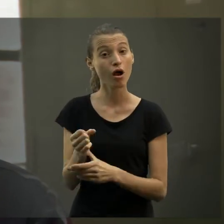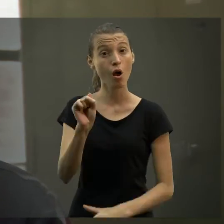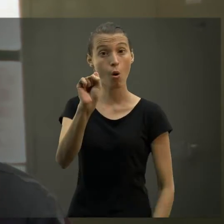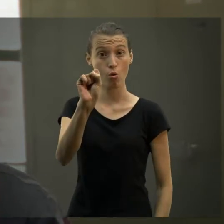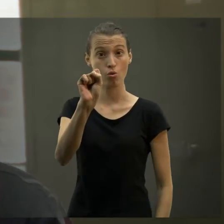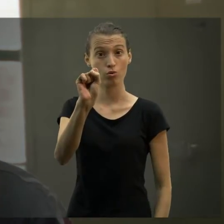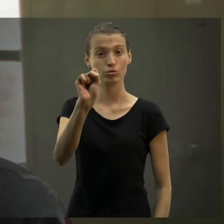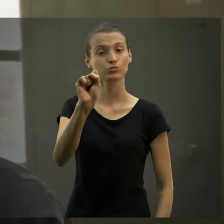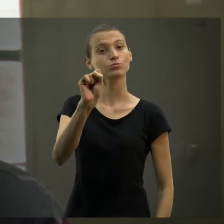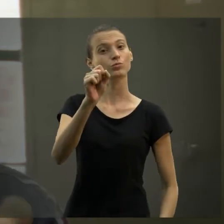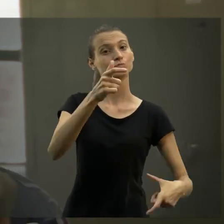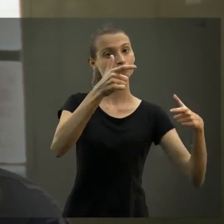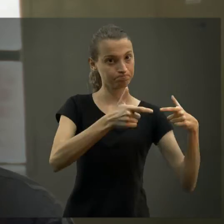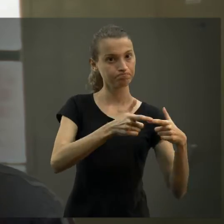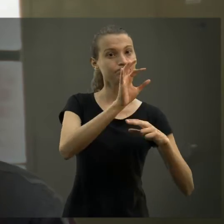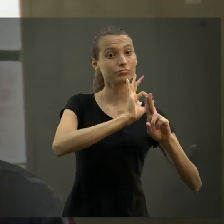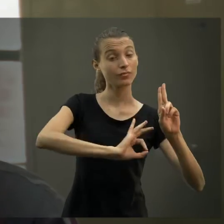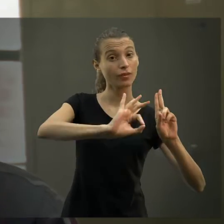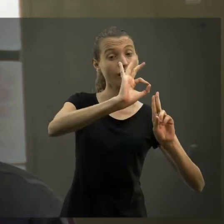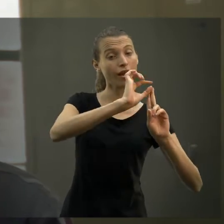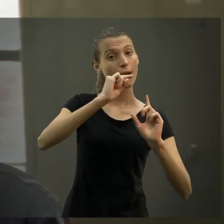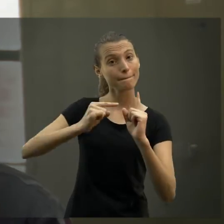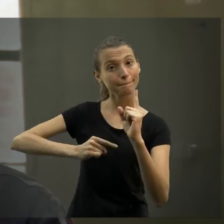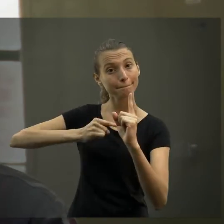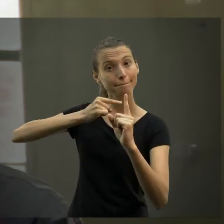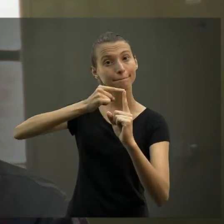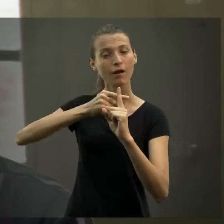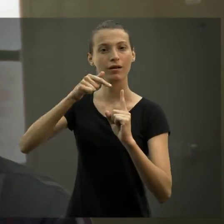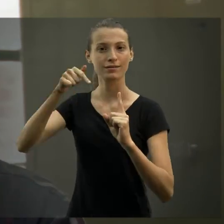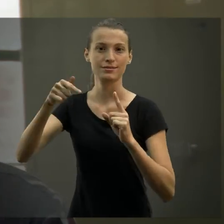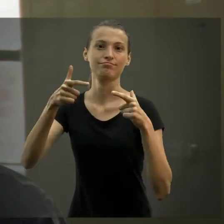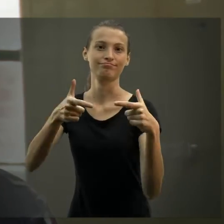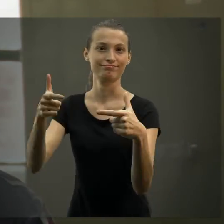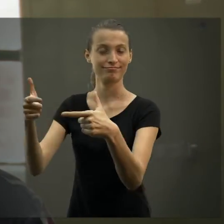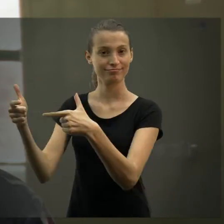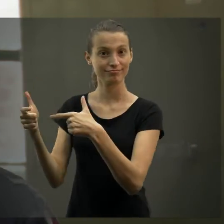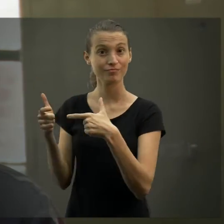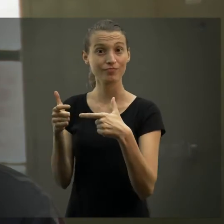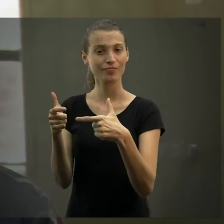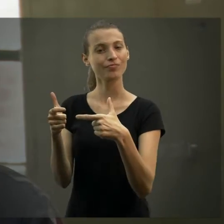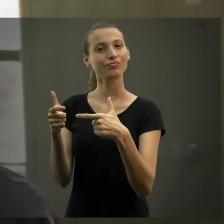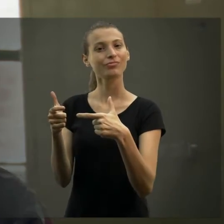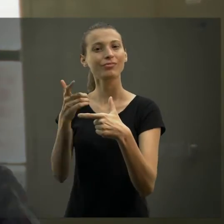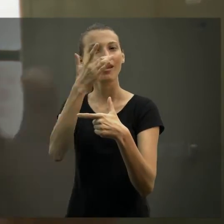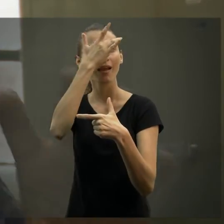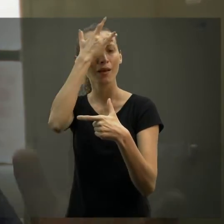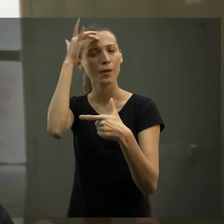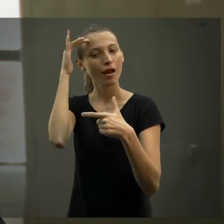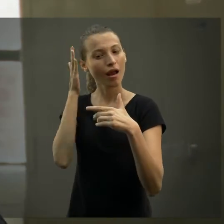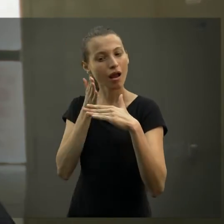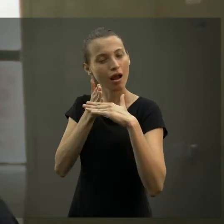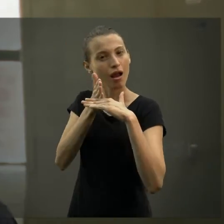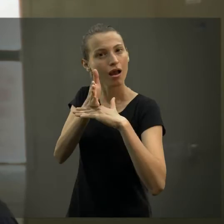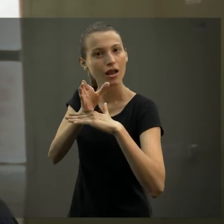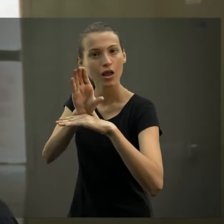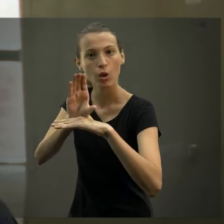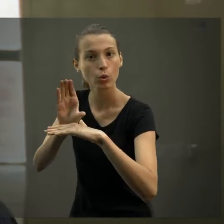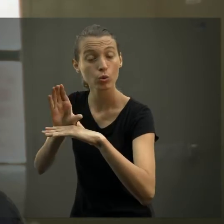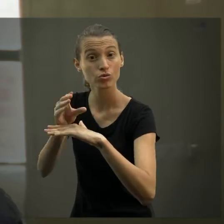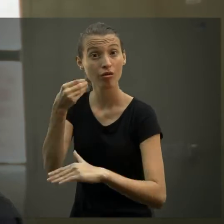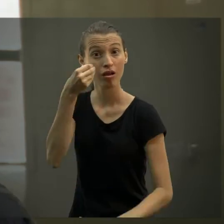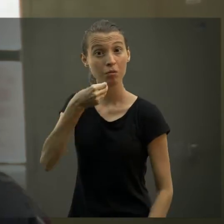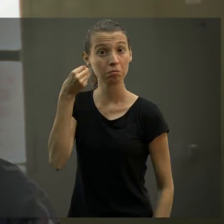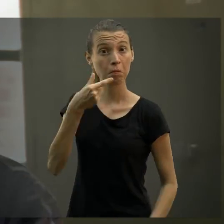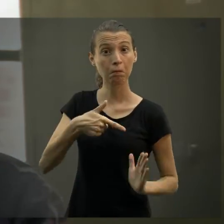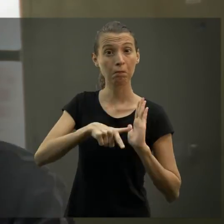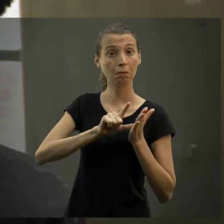As pessoas que estão entrando, os alunos que estão entrando nos cursos de formação de tradução e interpretação de libras, são pessoas que não têm experiência de formação,